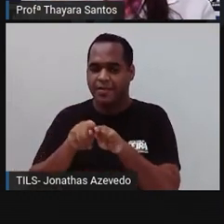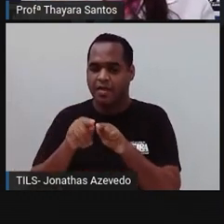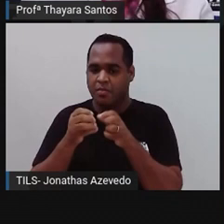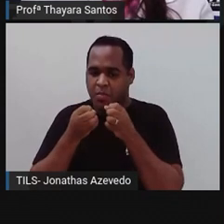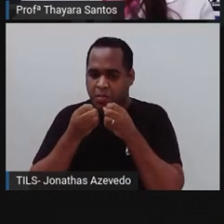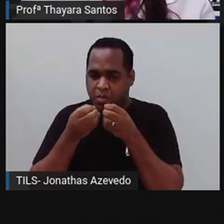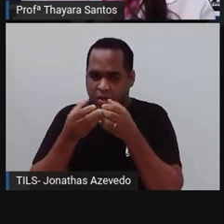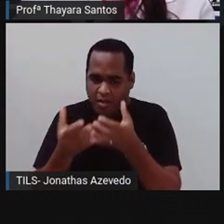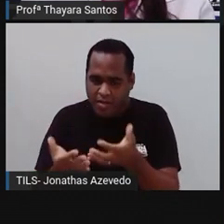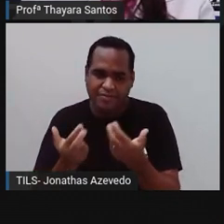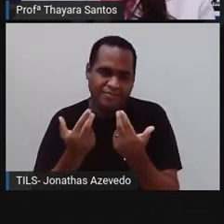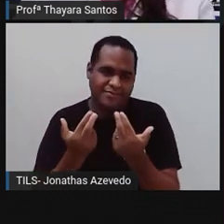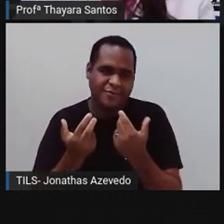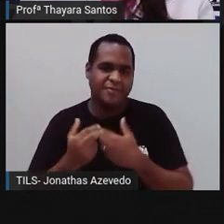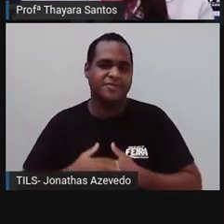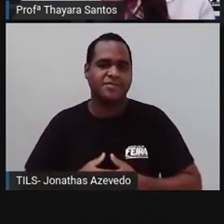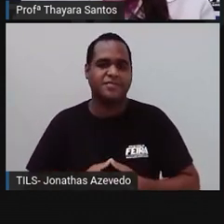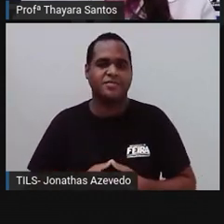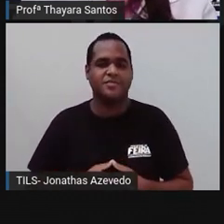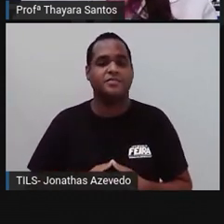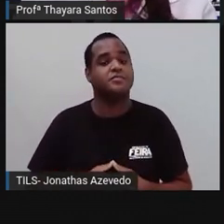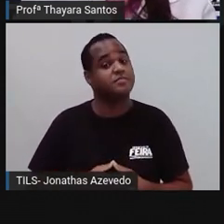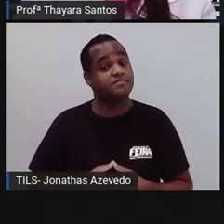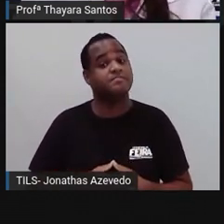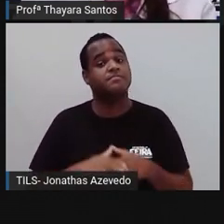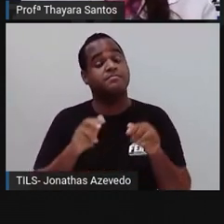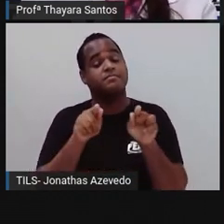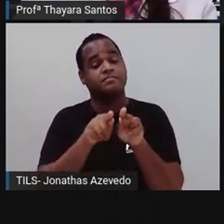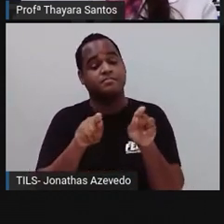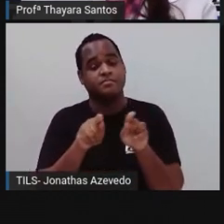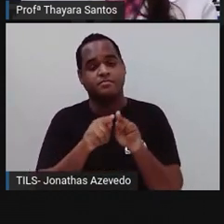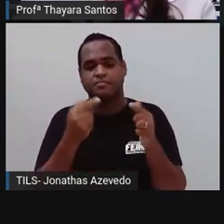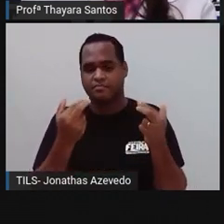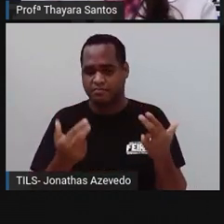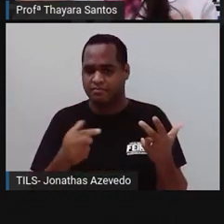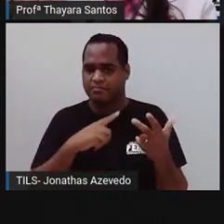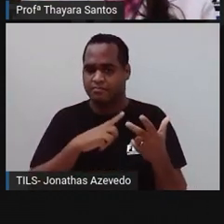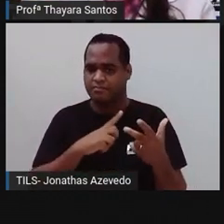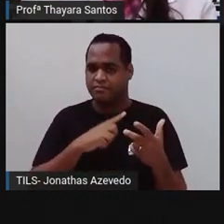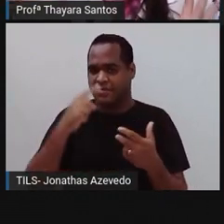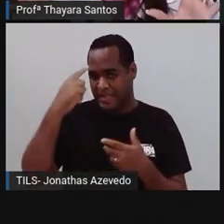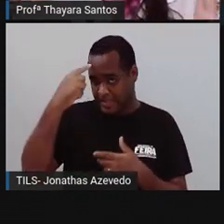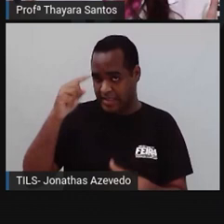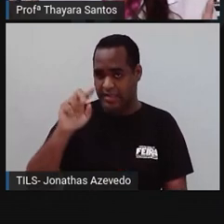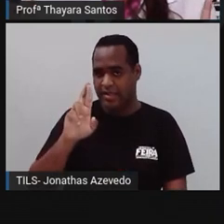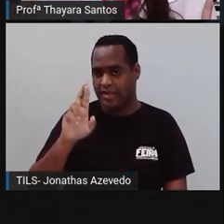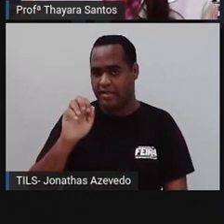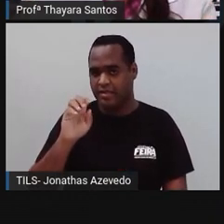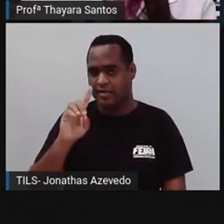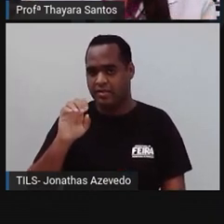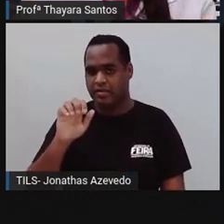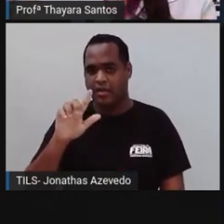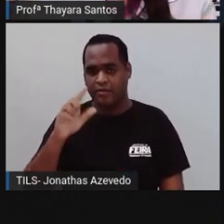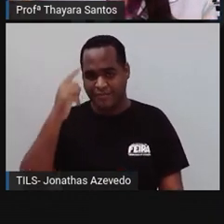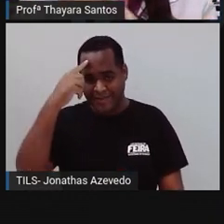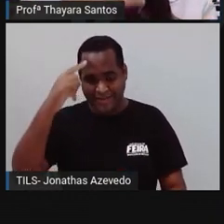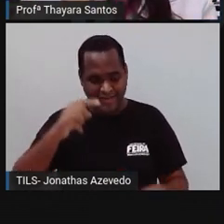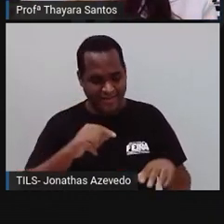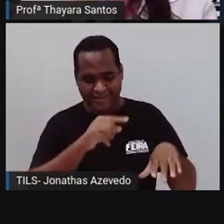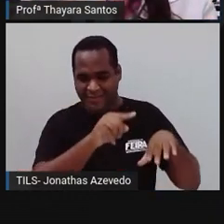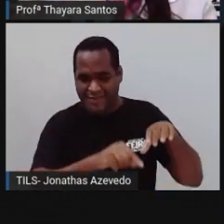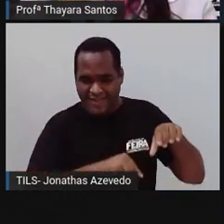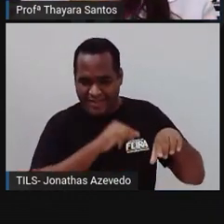excretas deles, tá? E eles também apresentam a simetria radial. Do mesmo jeito, pensa no raio da bicicleta, tem